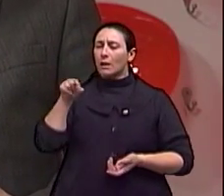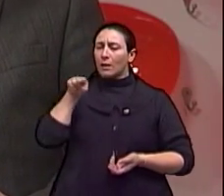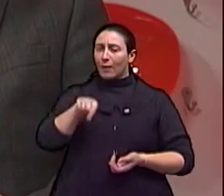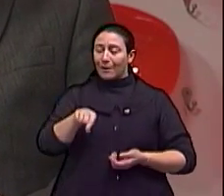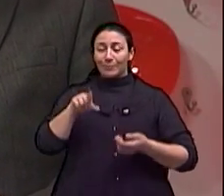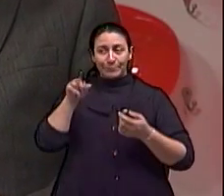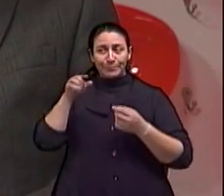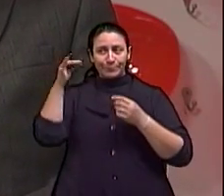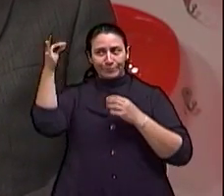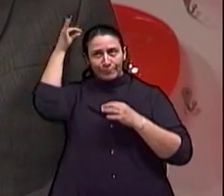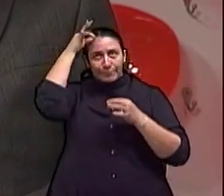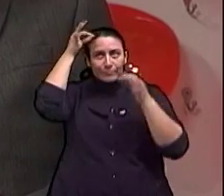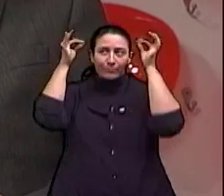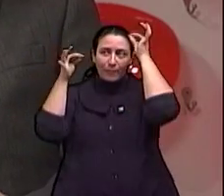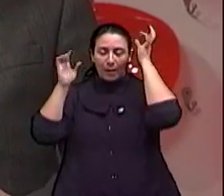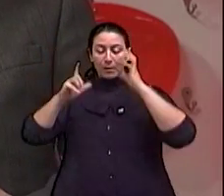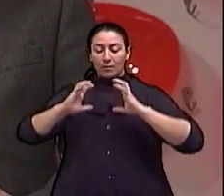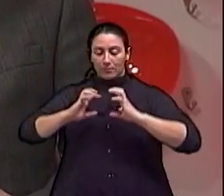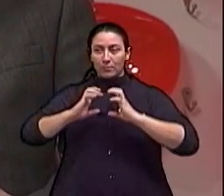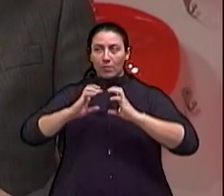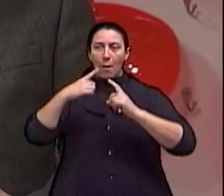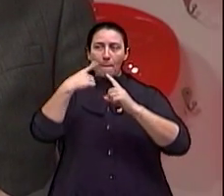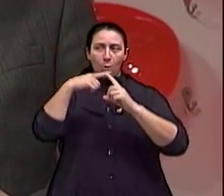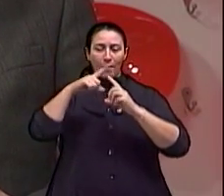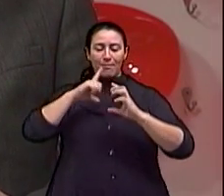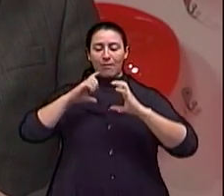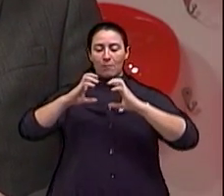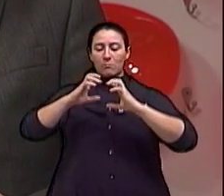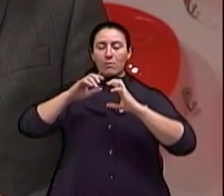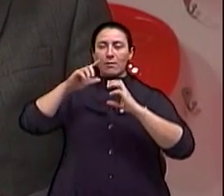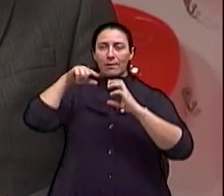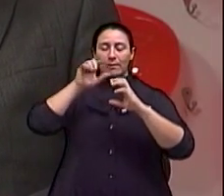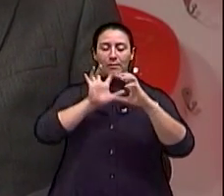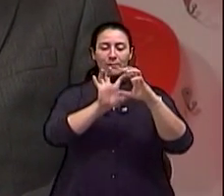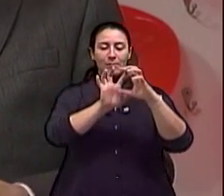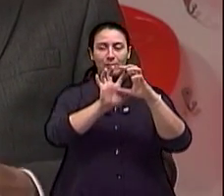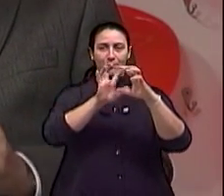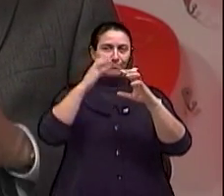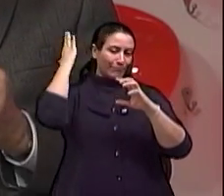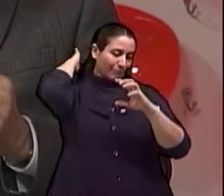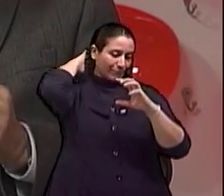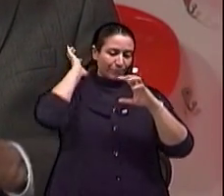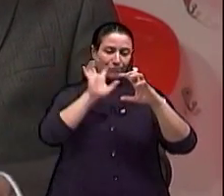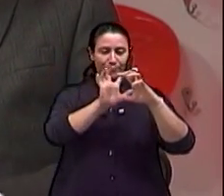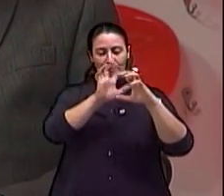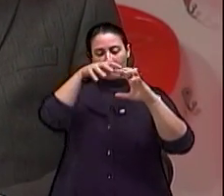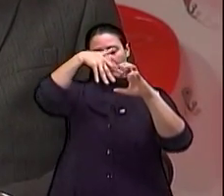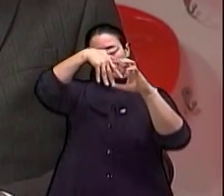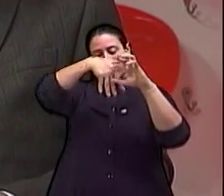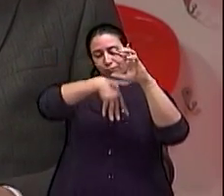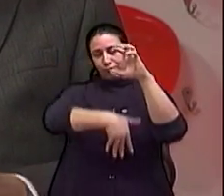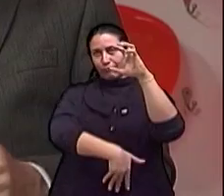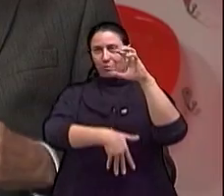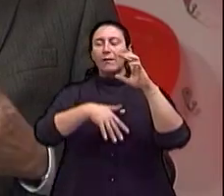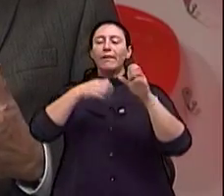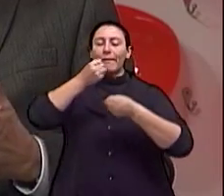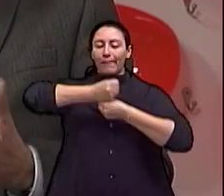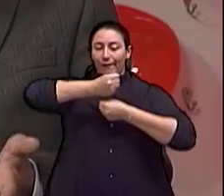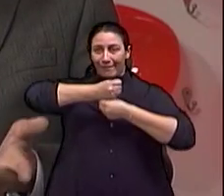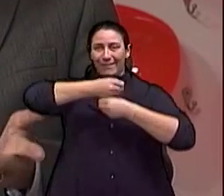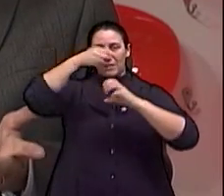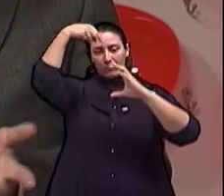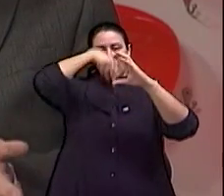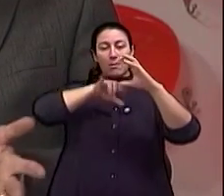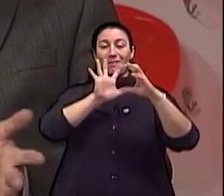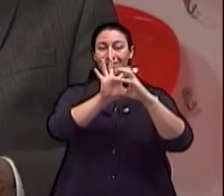colocados em núcleos do sistema nervoso central que estão funcionando mal, que têm uma má função. e isso acarreta